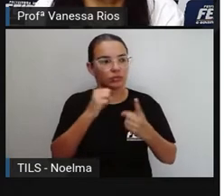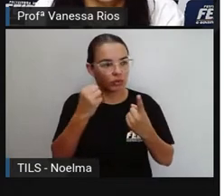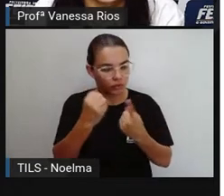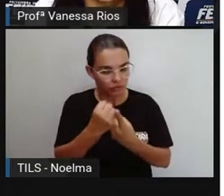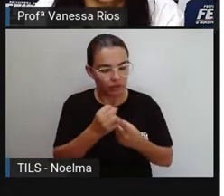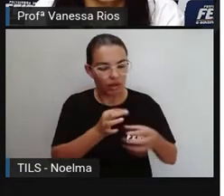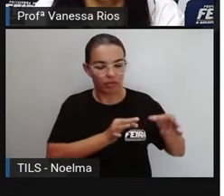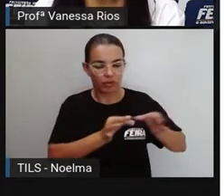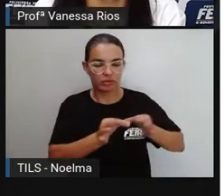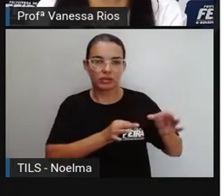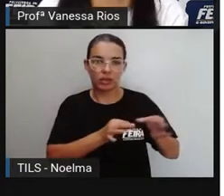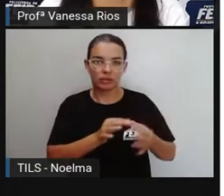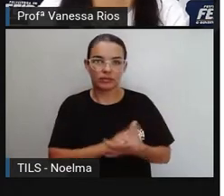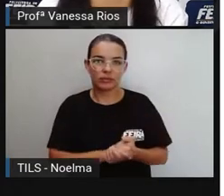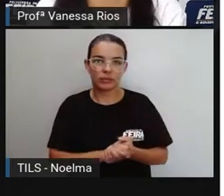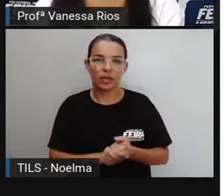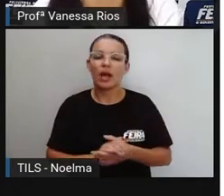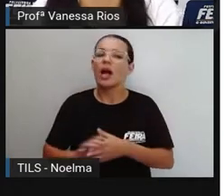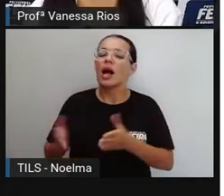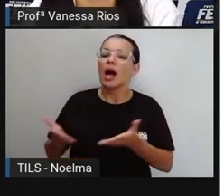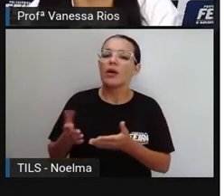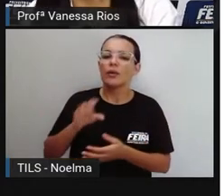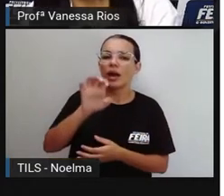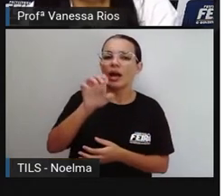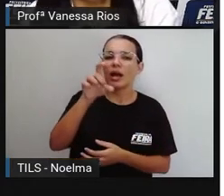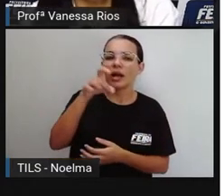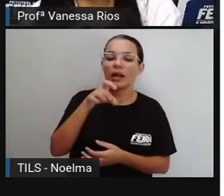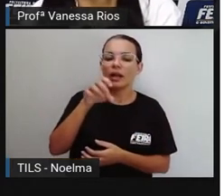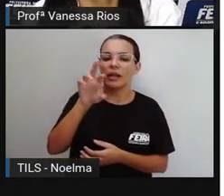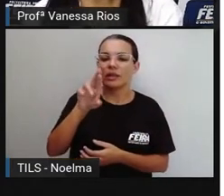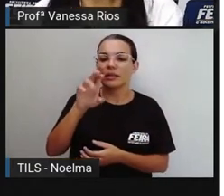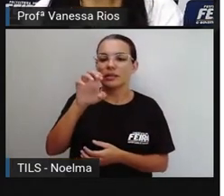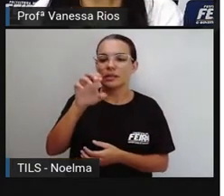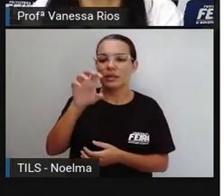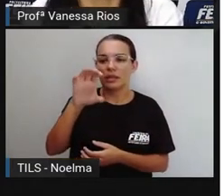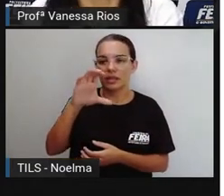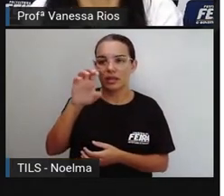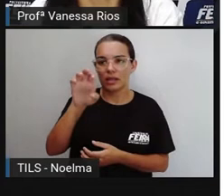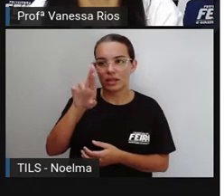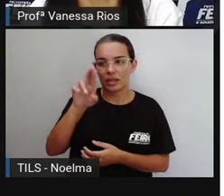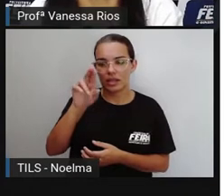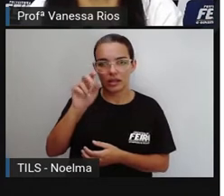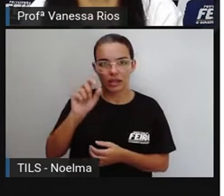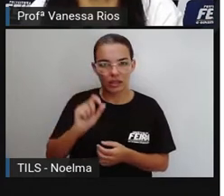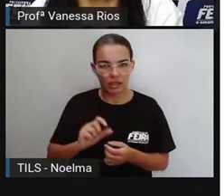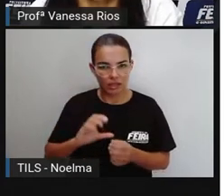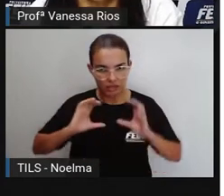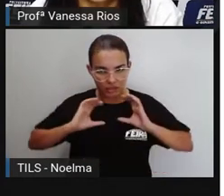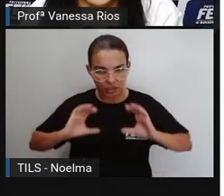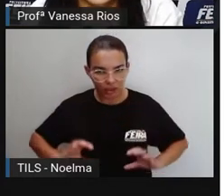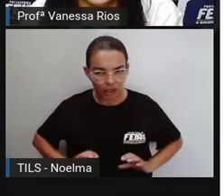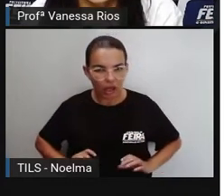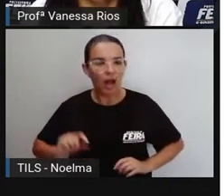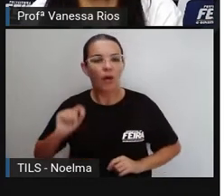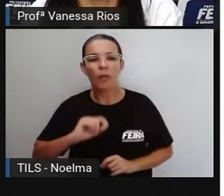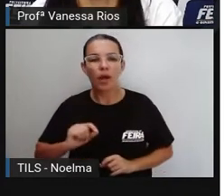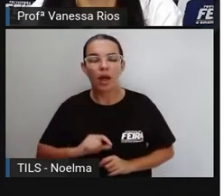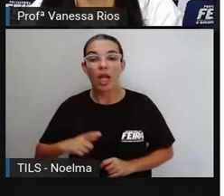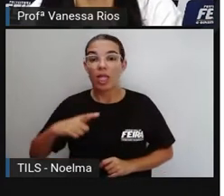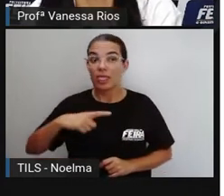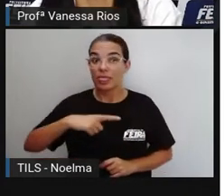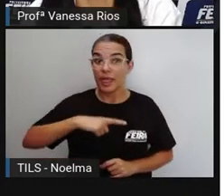articulada. E o que é exercer cidadania? Ter consciência dos seus direitos e obrigações,